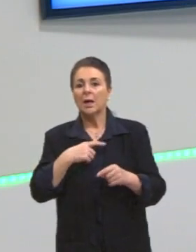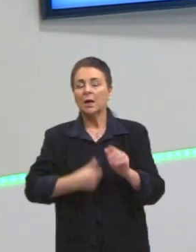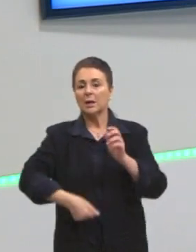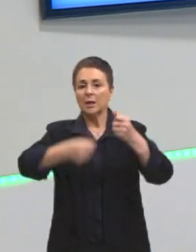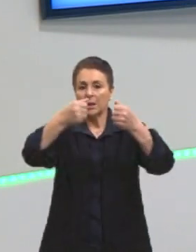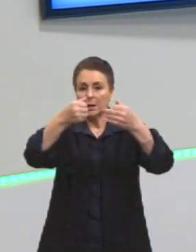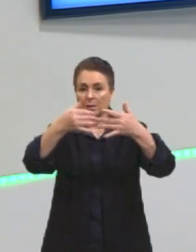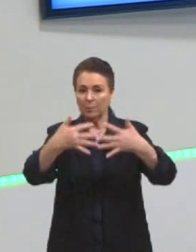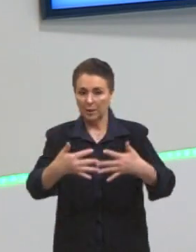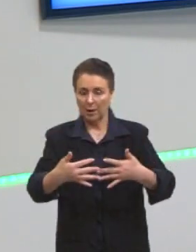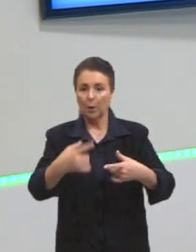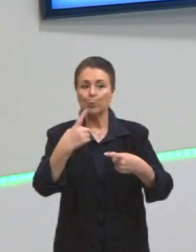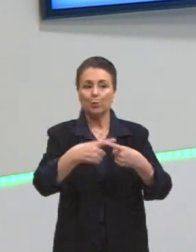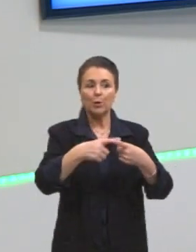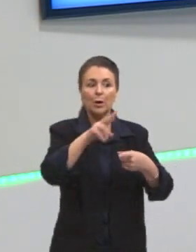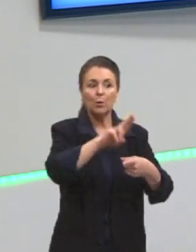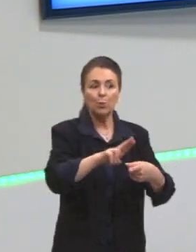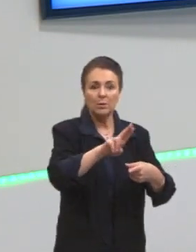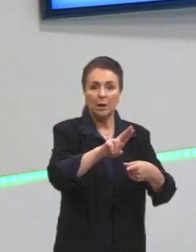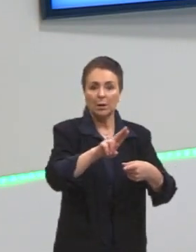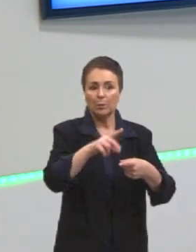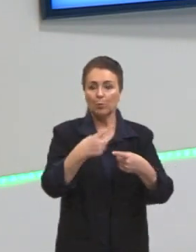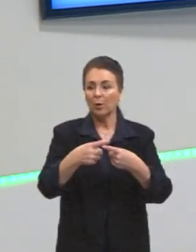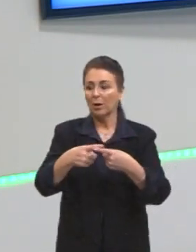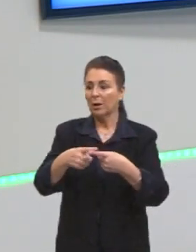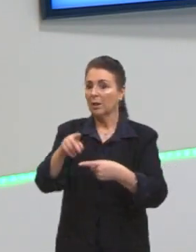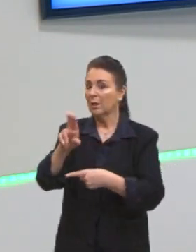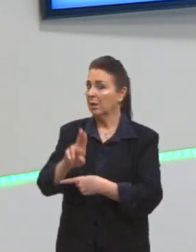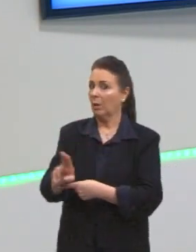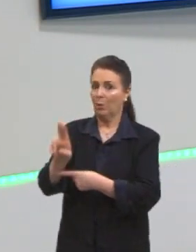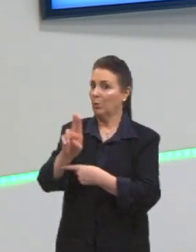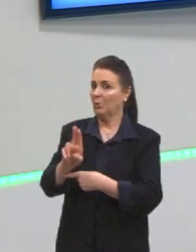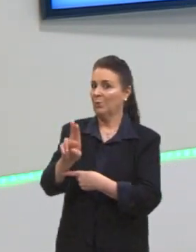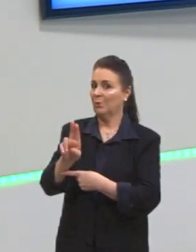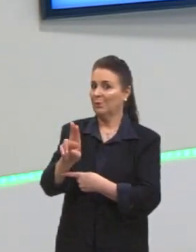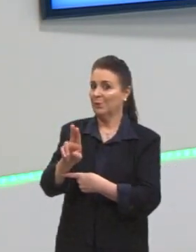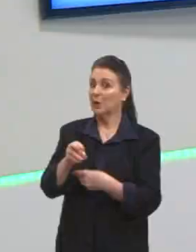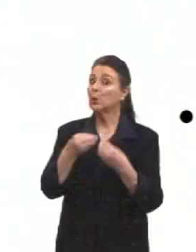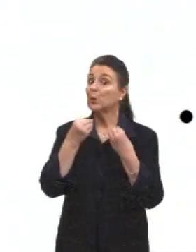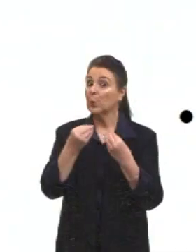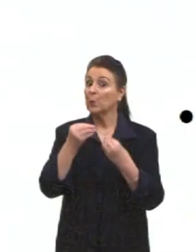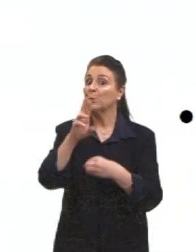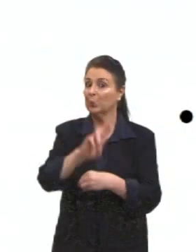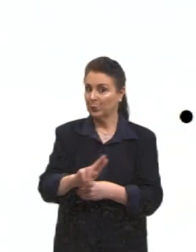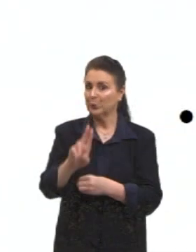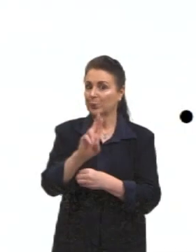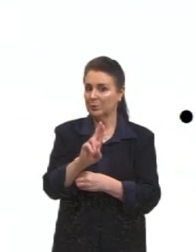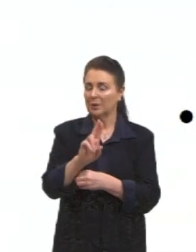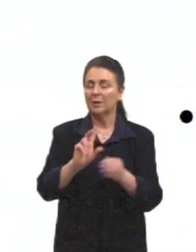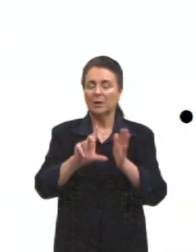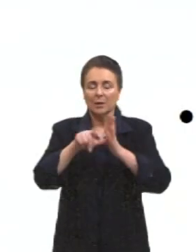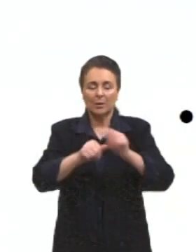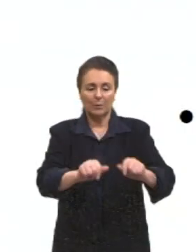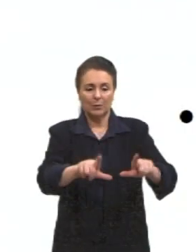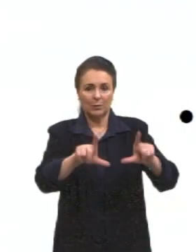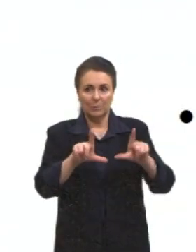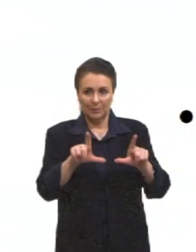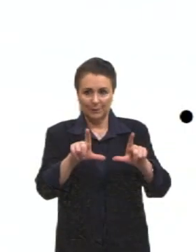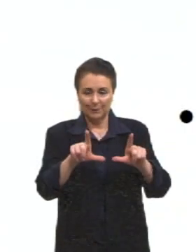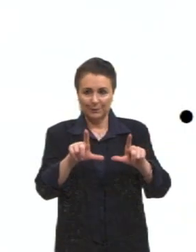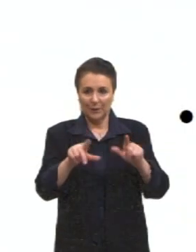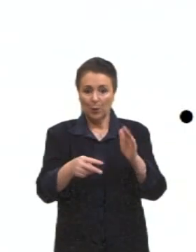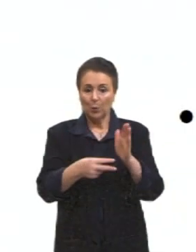usar ou não o estrangeirismo e como usar. Depois, na nossa tela, o nosso segundo item,